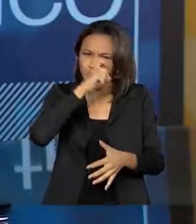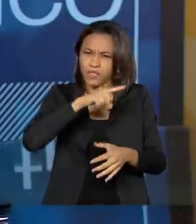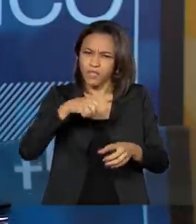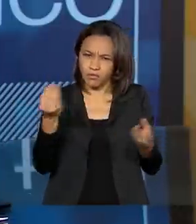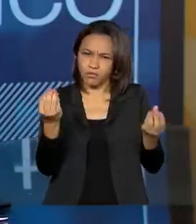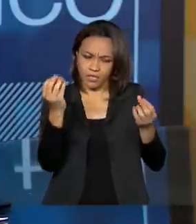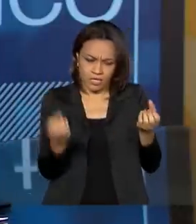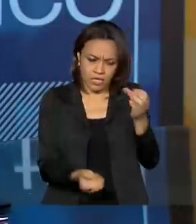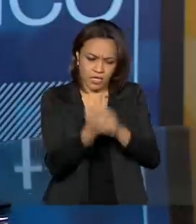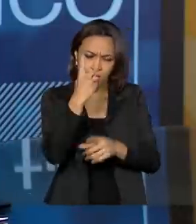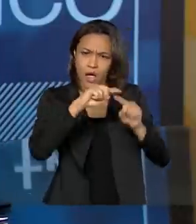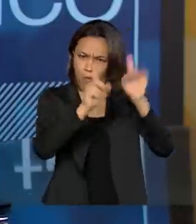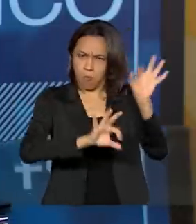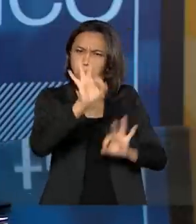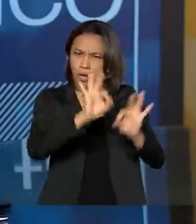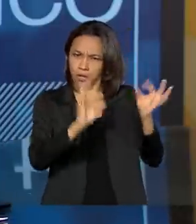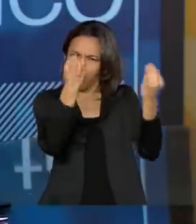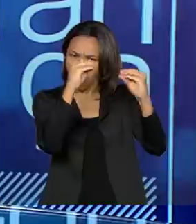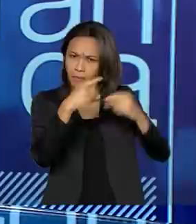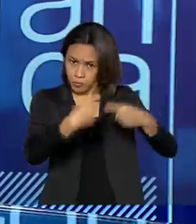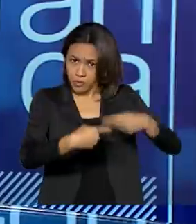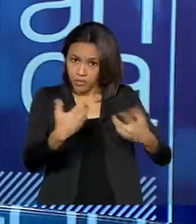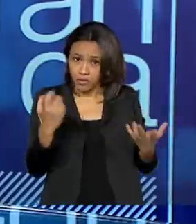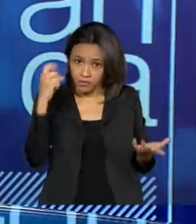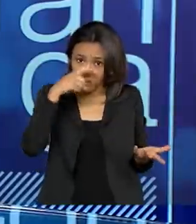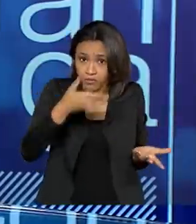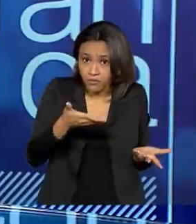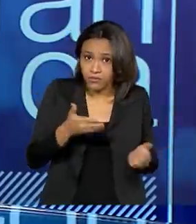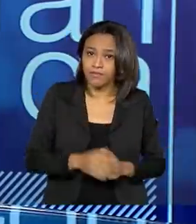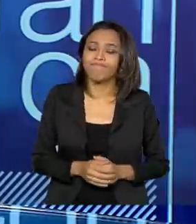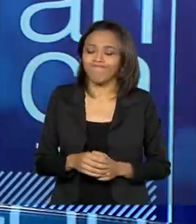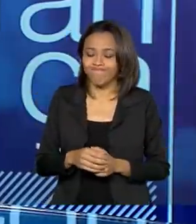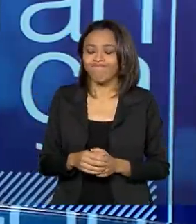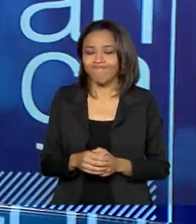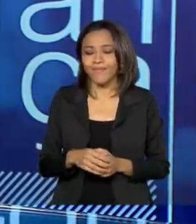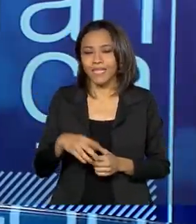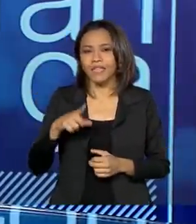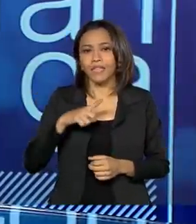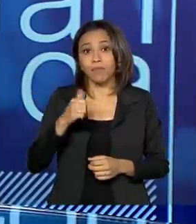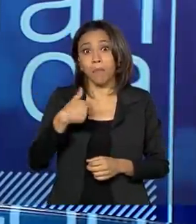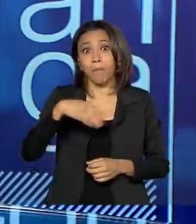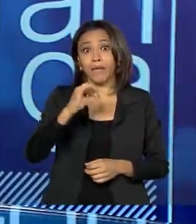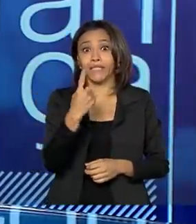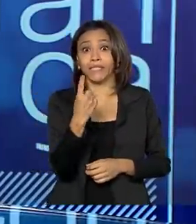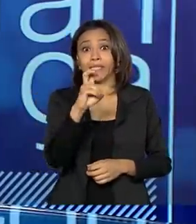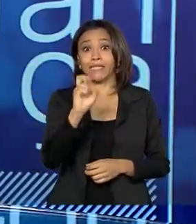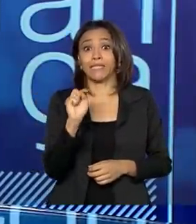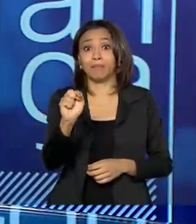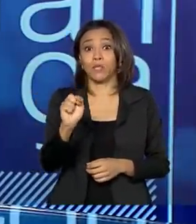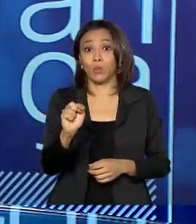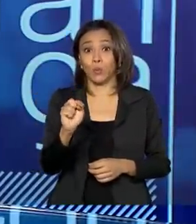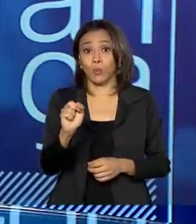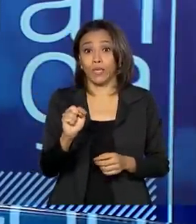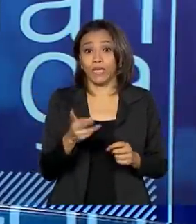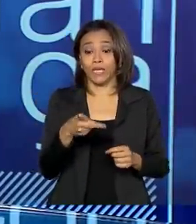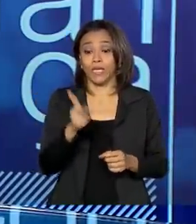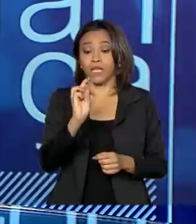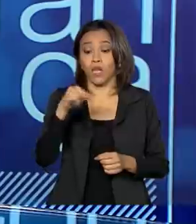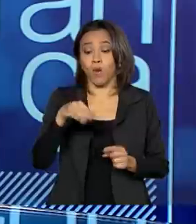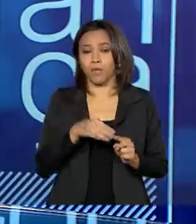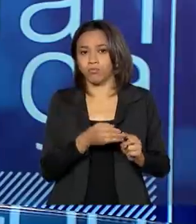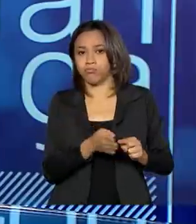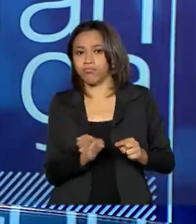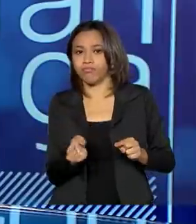plano como esse? É, nós temos mais de 15 mil quilômetros de fronteira terrestre, né, então isso dificulta